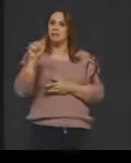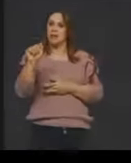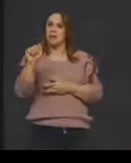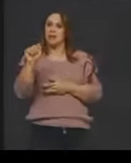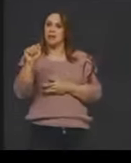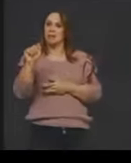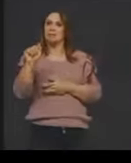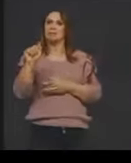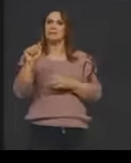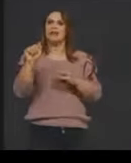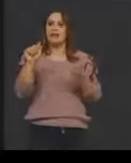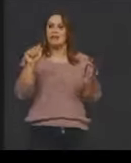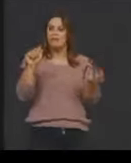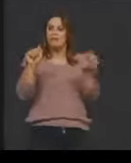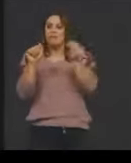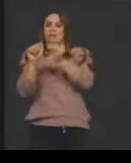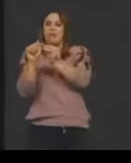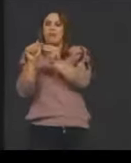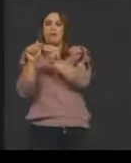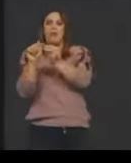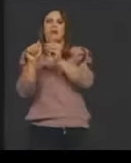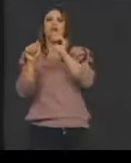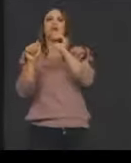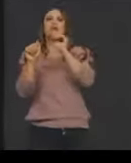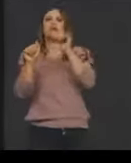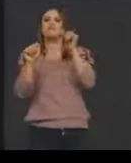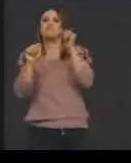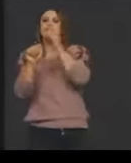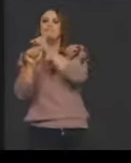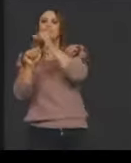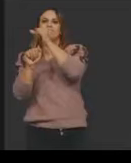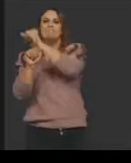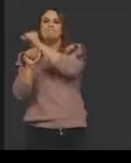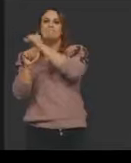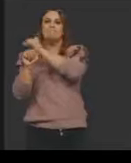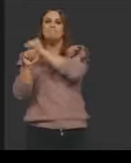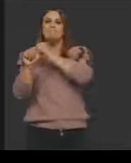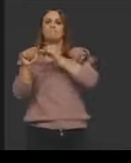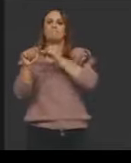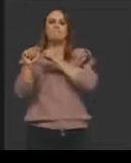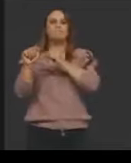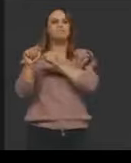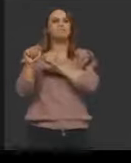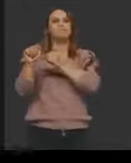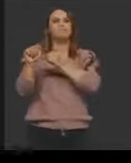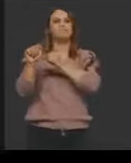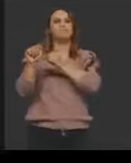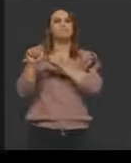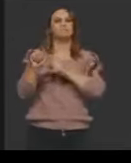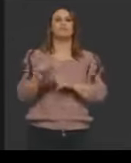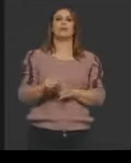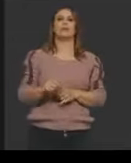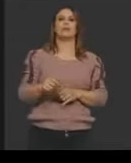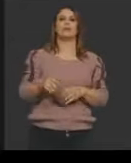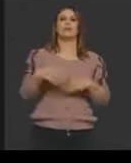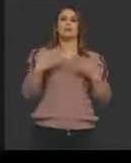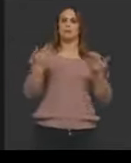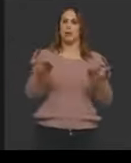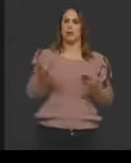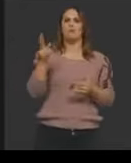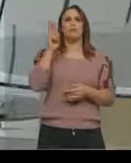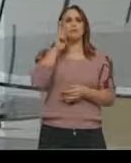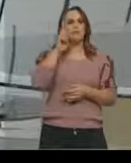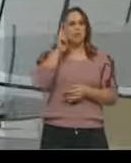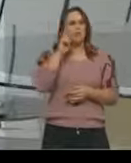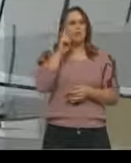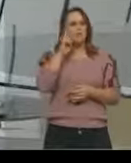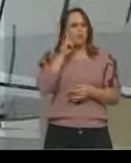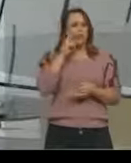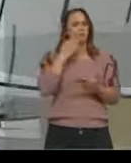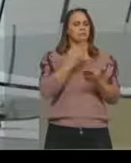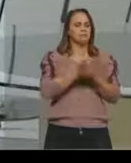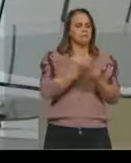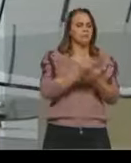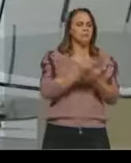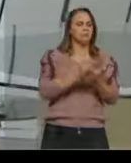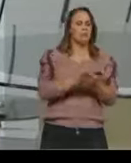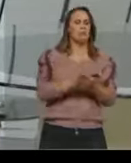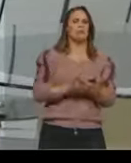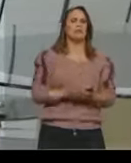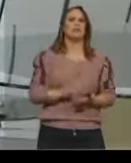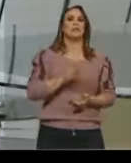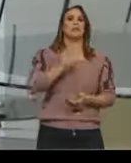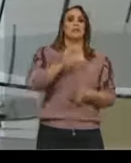Então, vamos só recapitular as aulas que a gente vem vindo nesse patch. A gente falou então sobre a